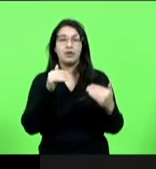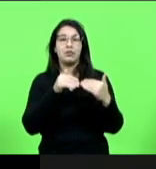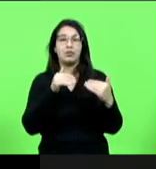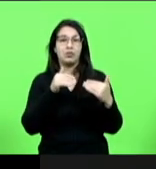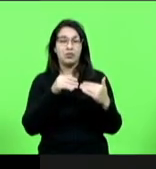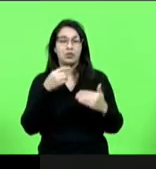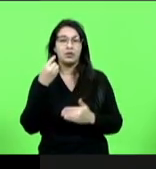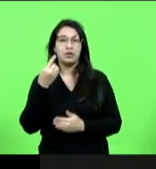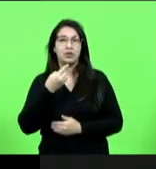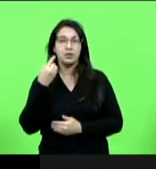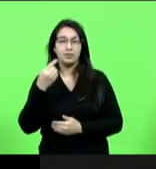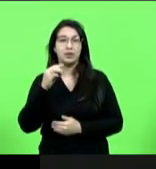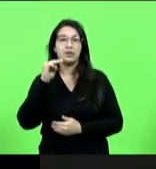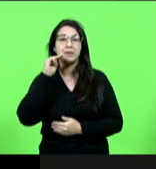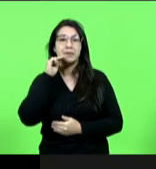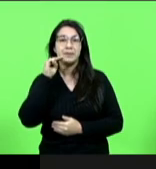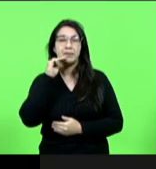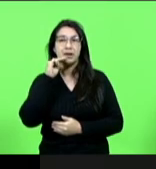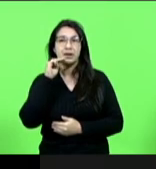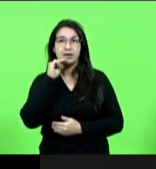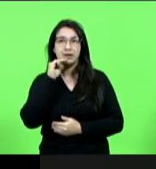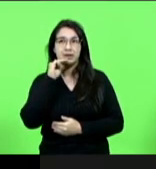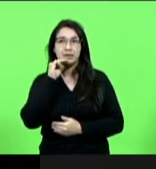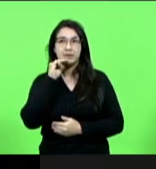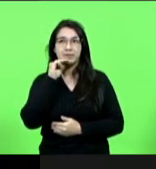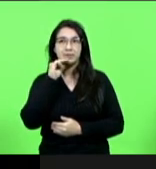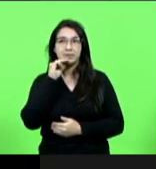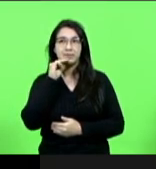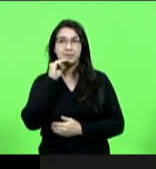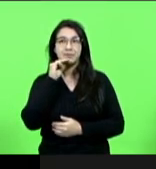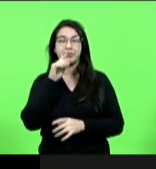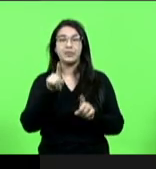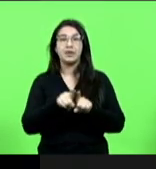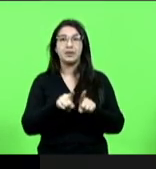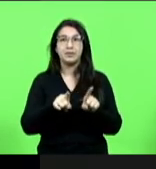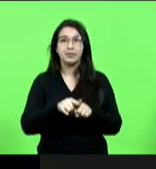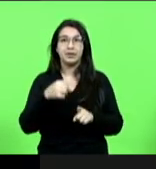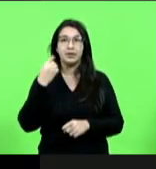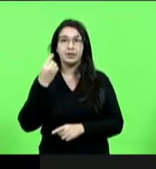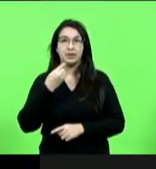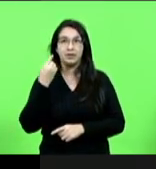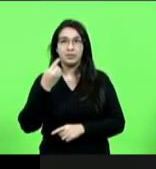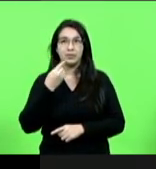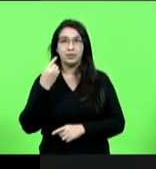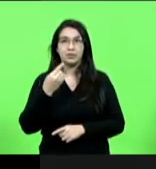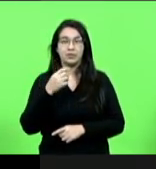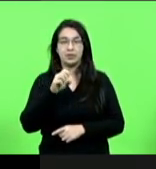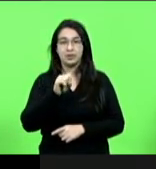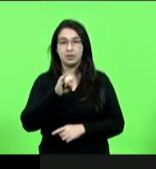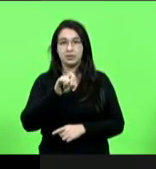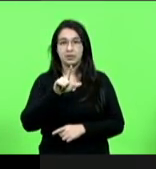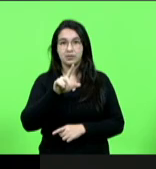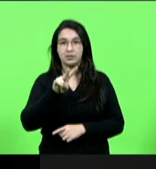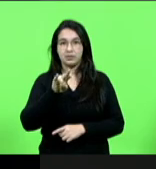Marlene Frenger e também do deputado do deputado Silvio